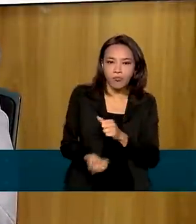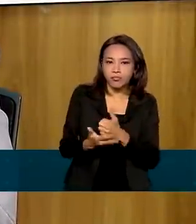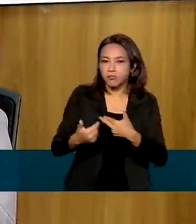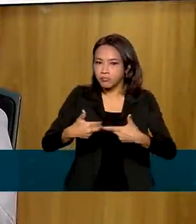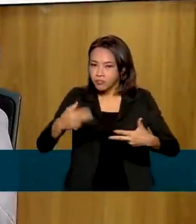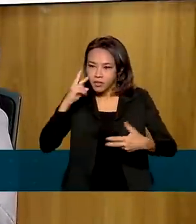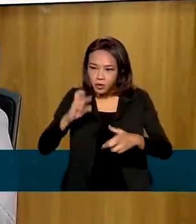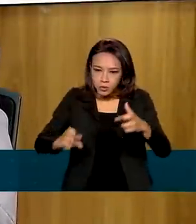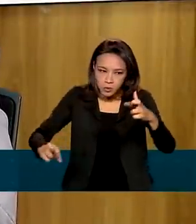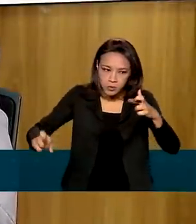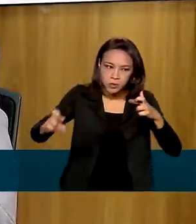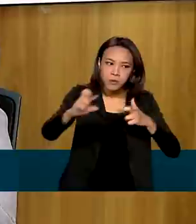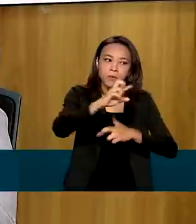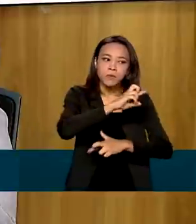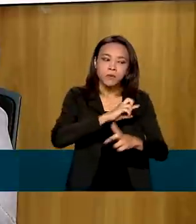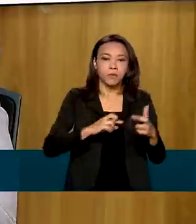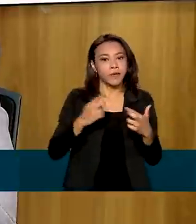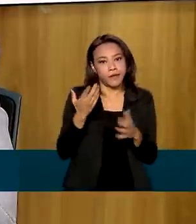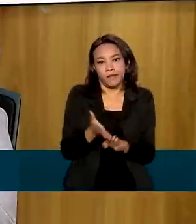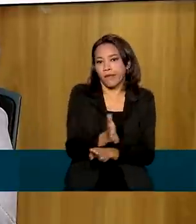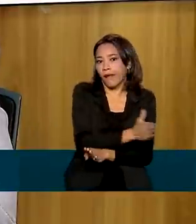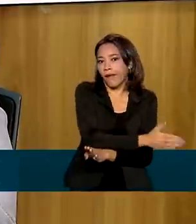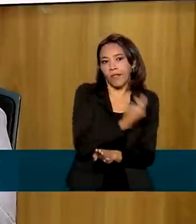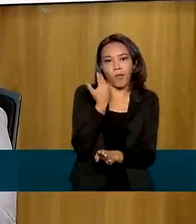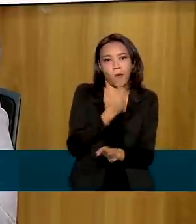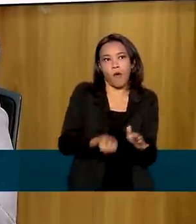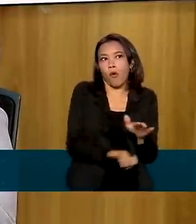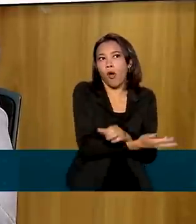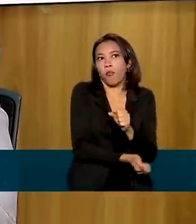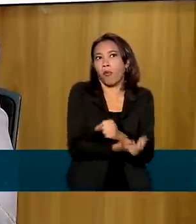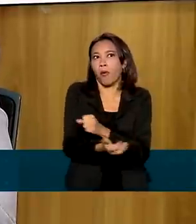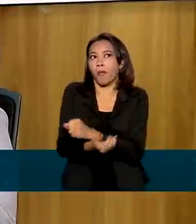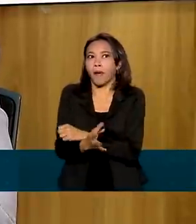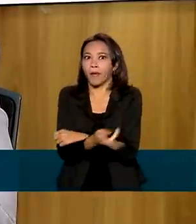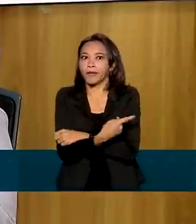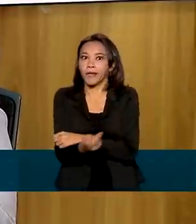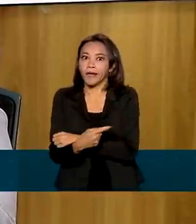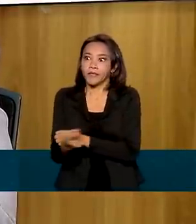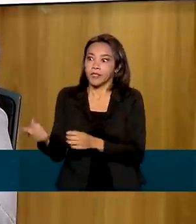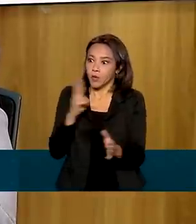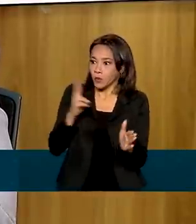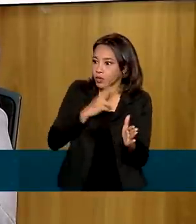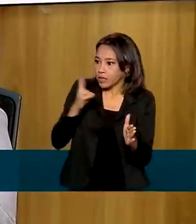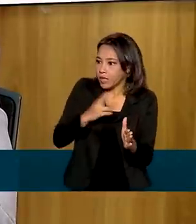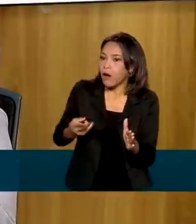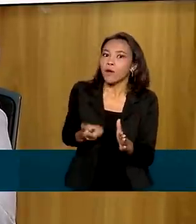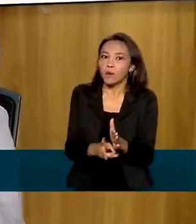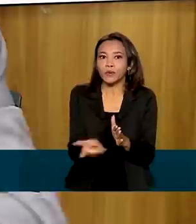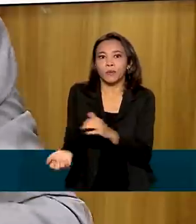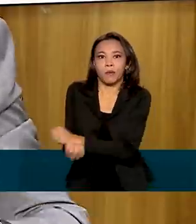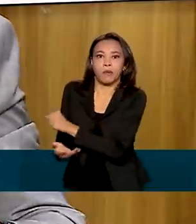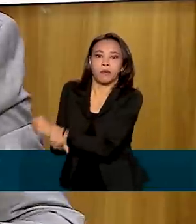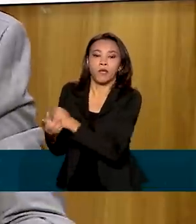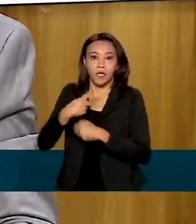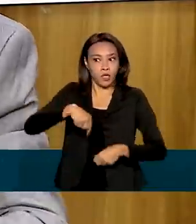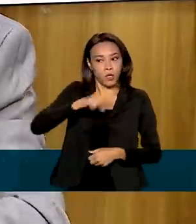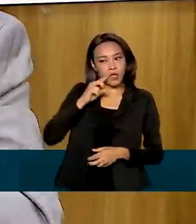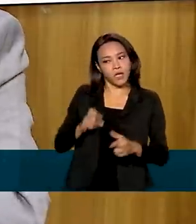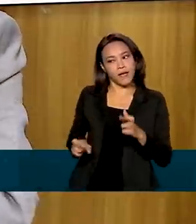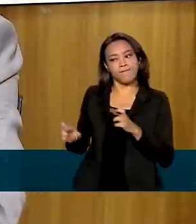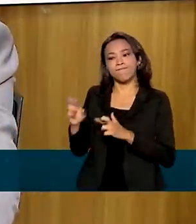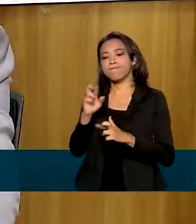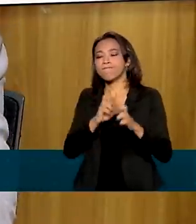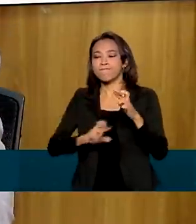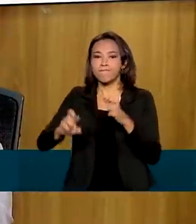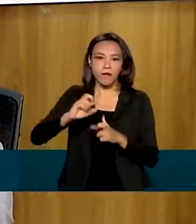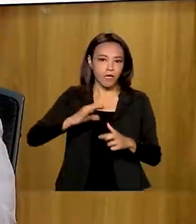claro, como nós já temos corrupção na vida normal, quando você tem uma situação emergencial, esses casos vão continuar ocorrendo e nosso papel é tentar fechar as portas